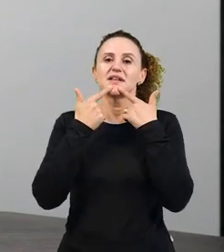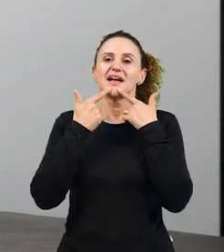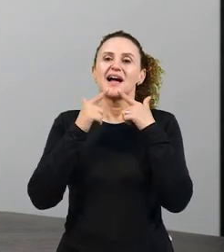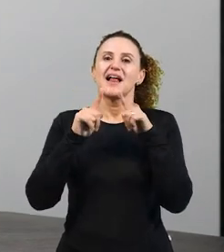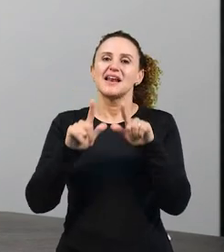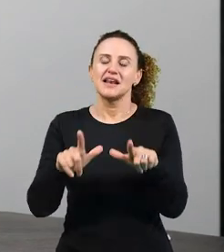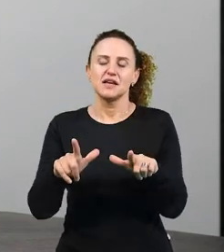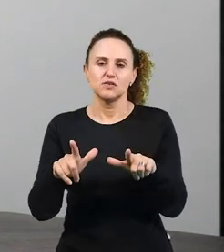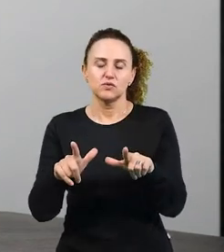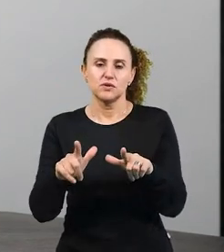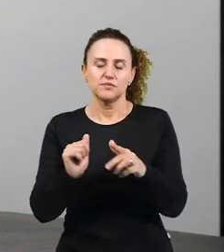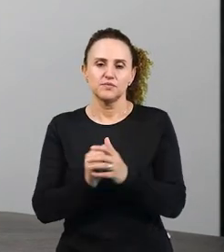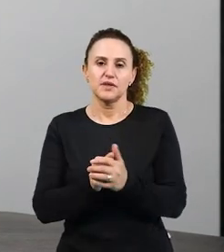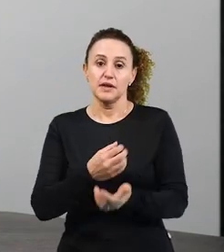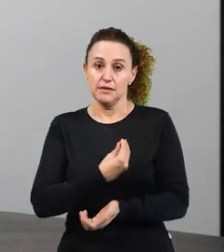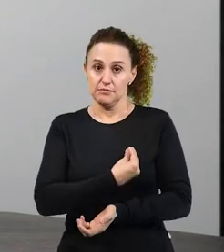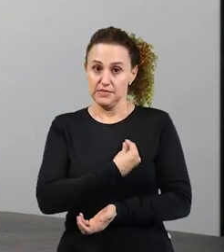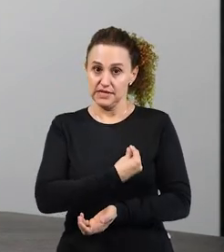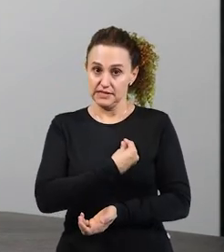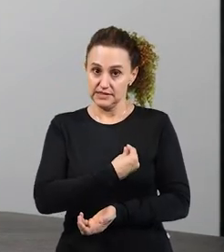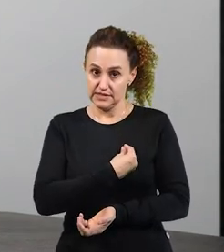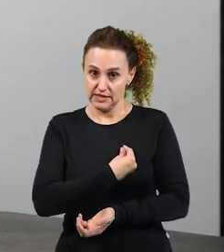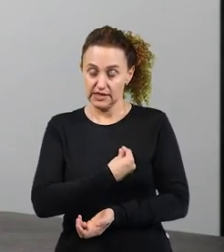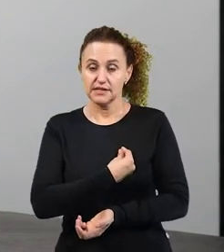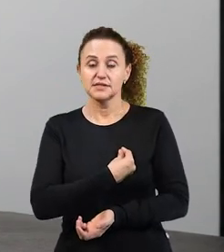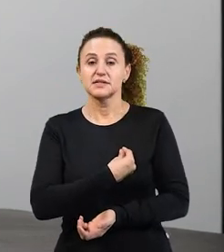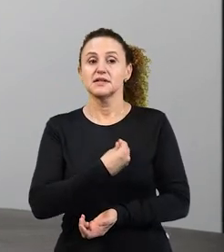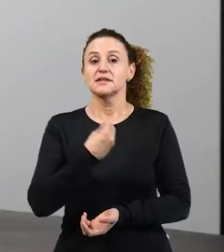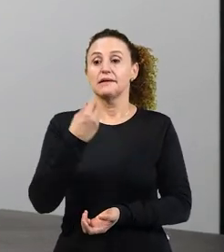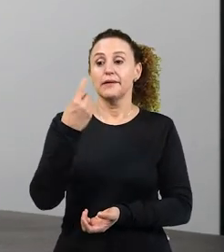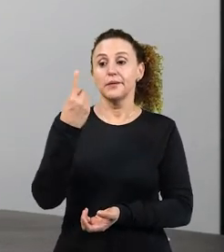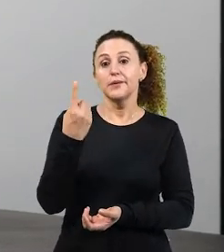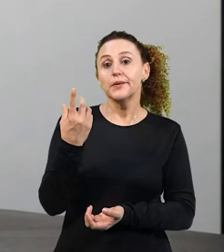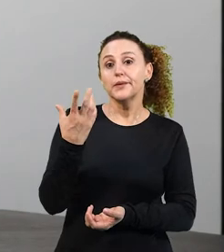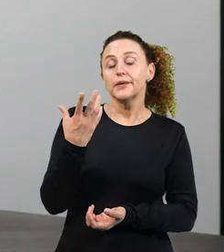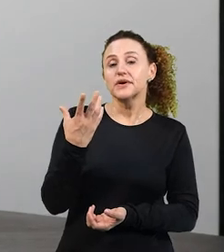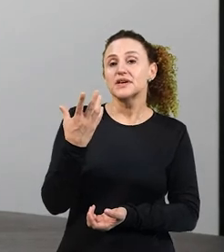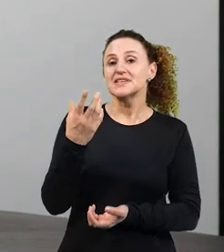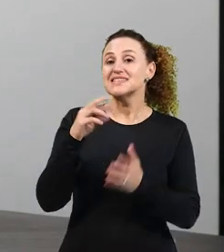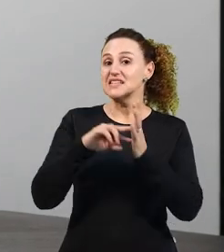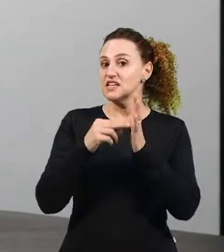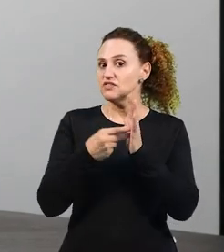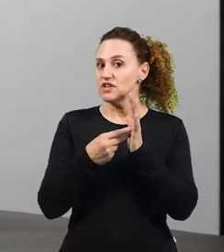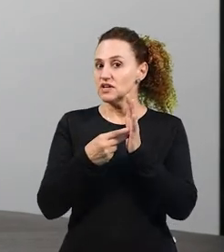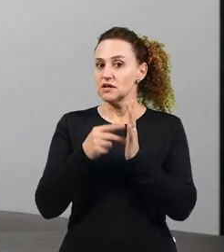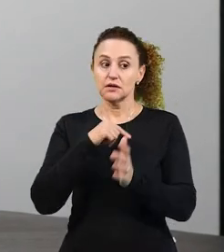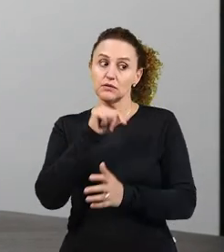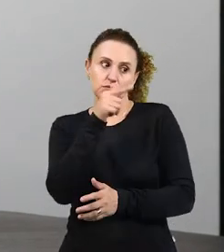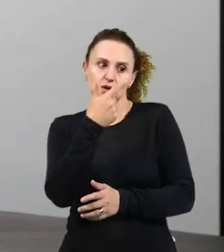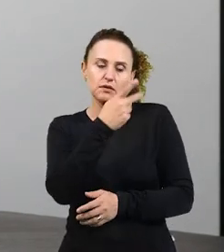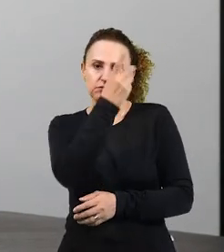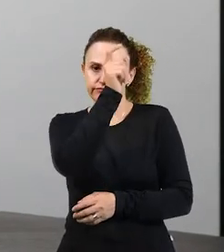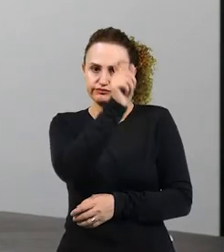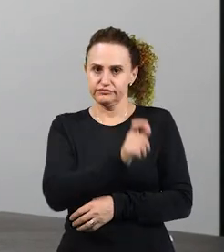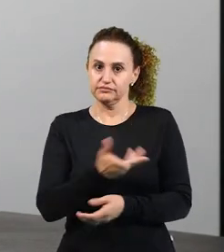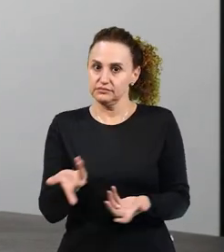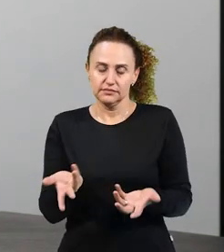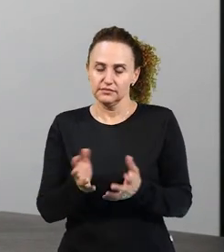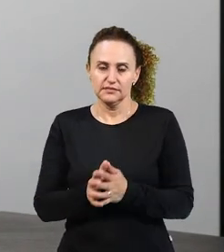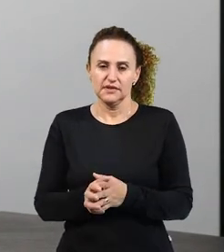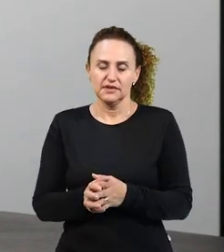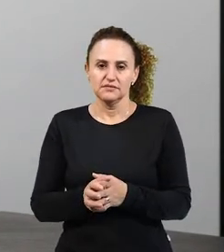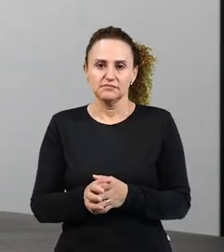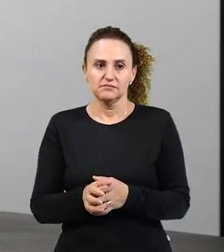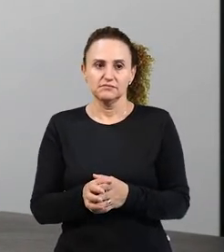língua são oposições, presença e ausência. se tem a presença de um, quer dizer que tem ausência do outro. Não